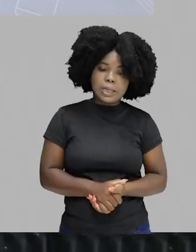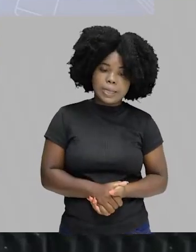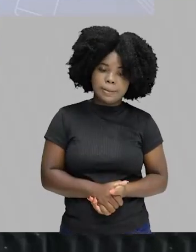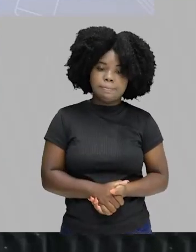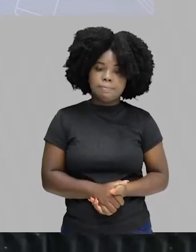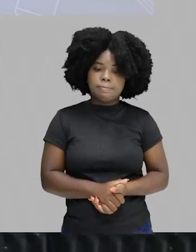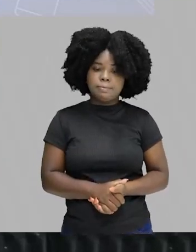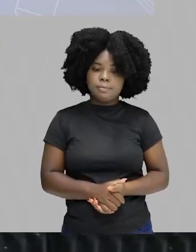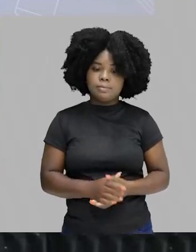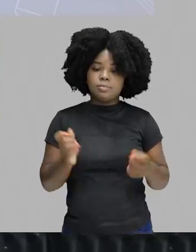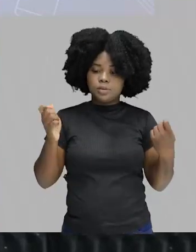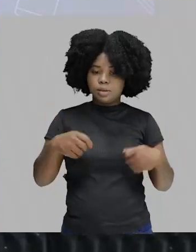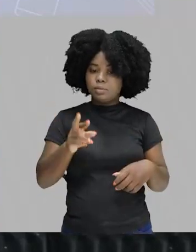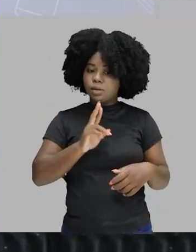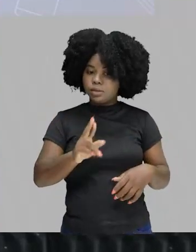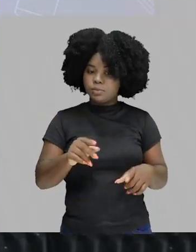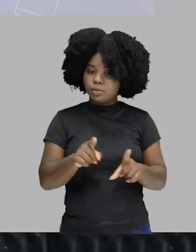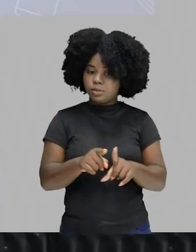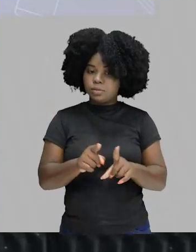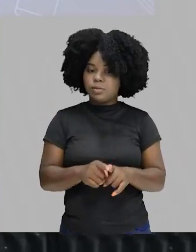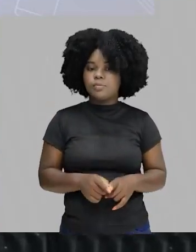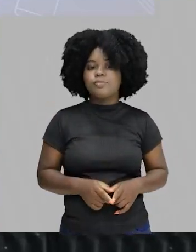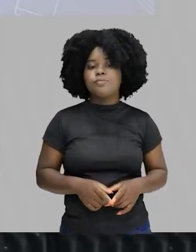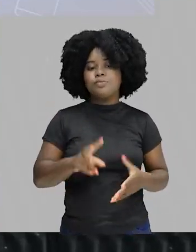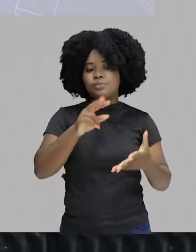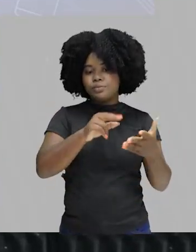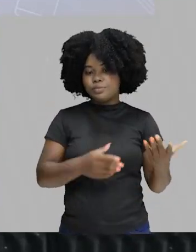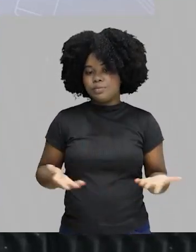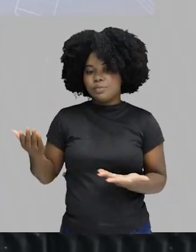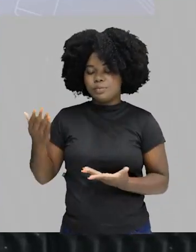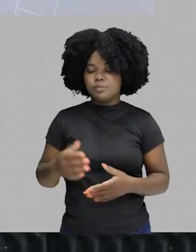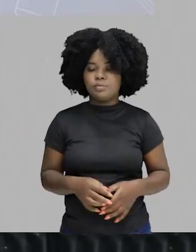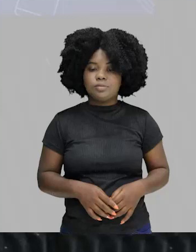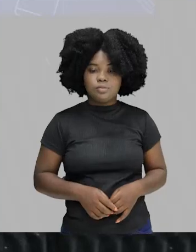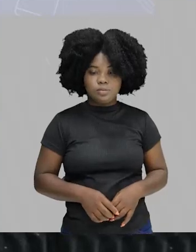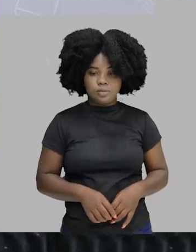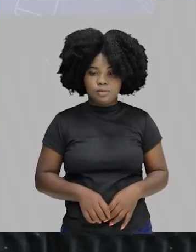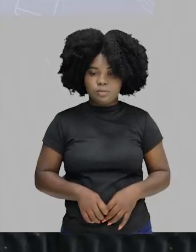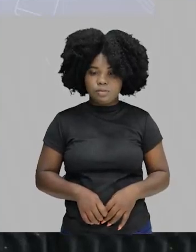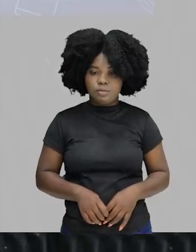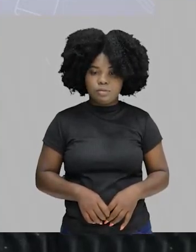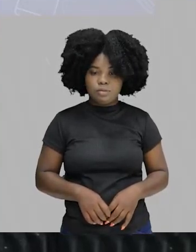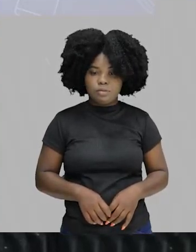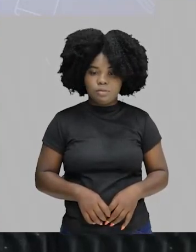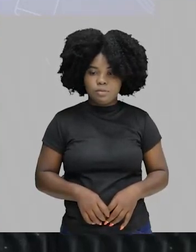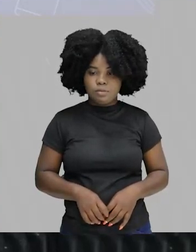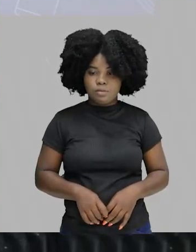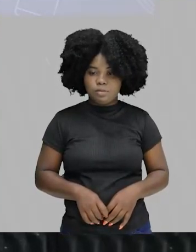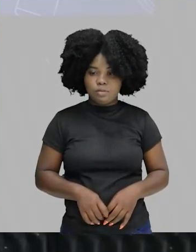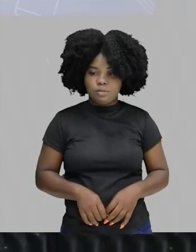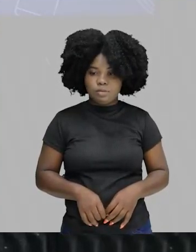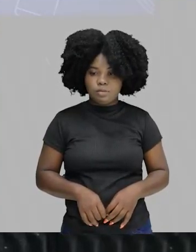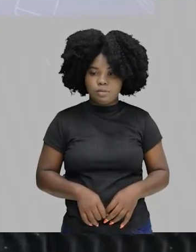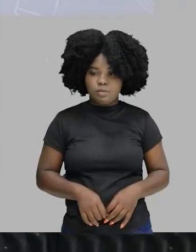sobre a democracia representativa. Mas vamos lá. Nesse tipo de democracia, o povo participa diretamente,